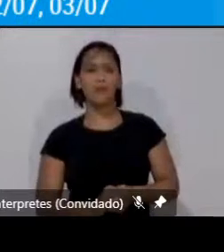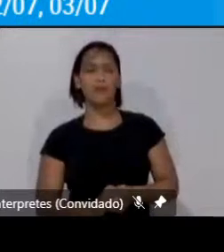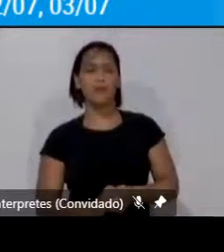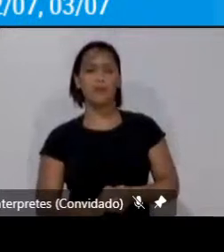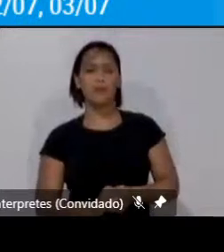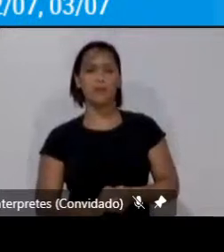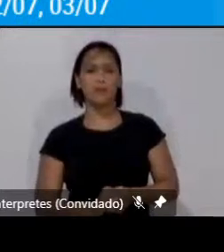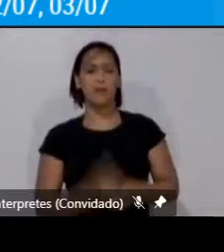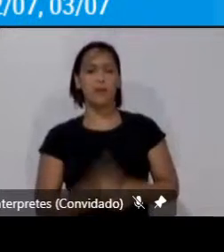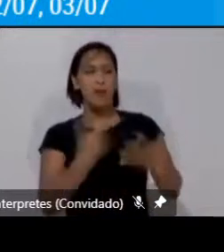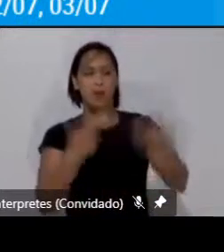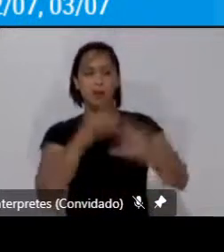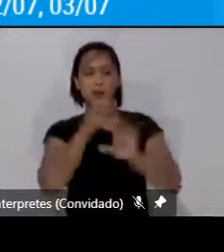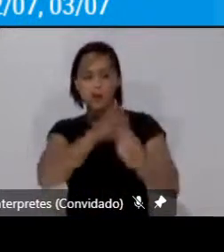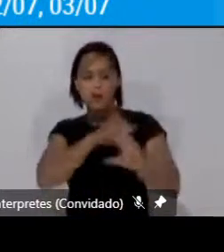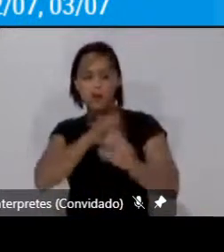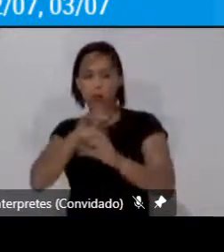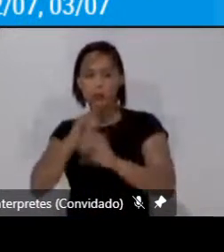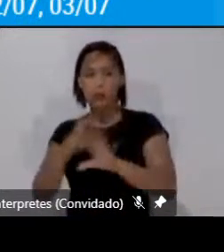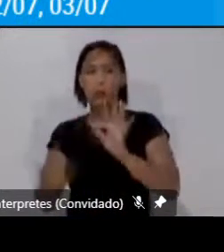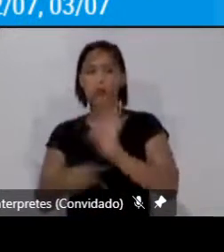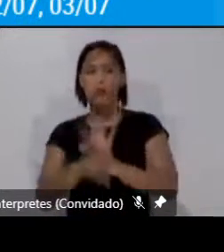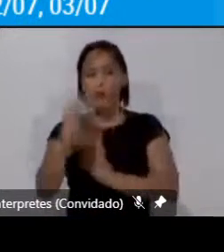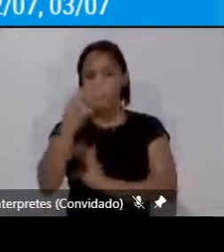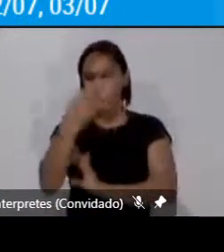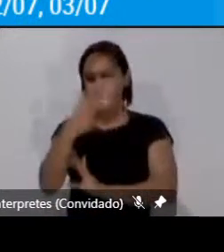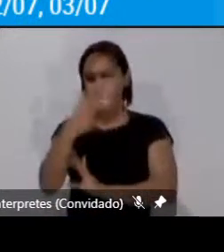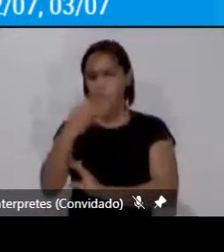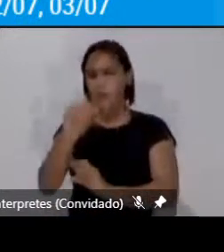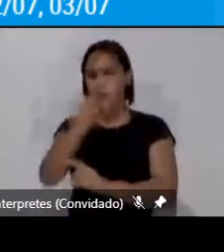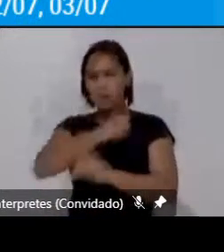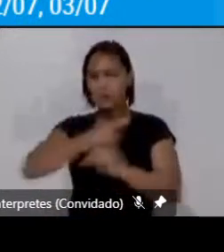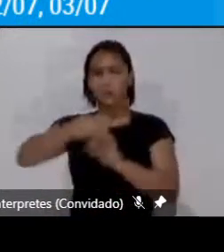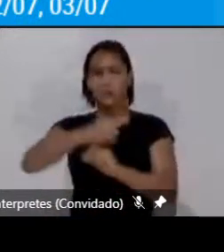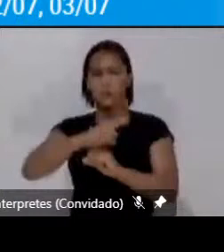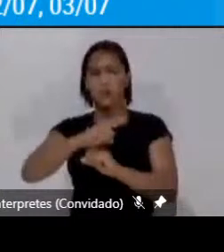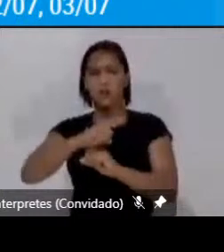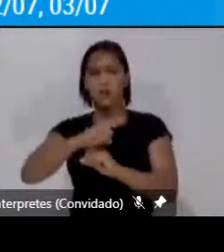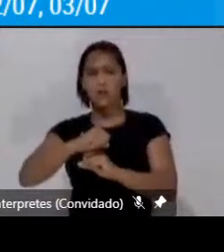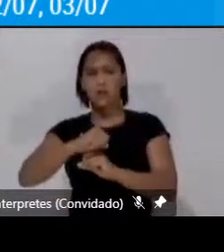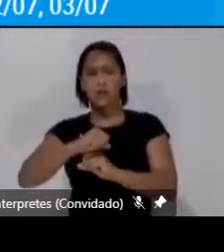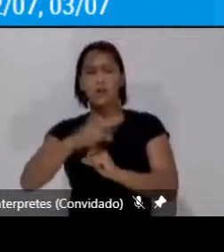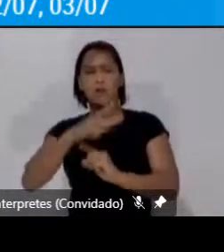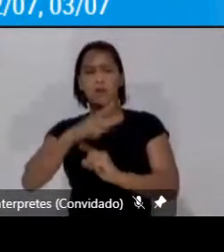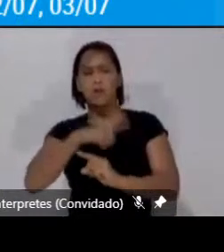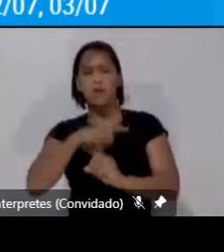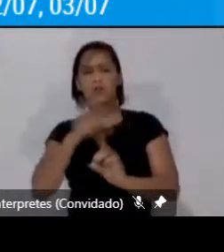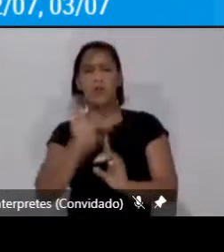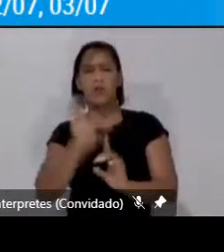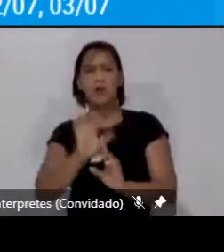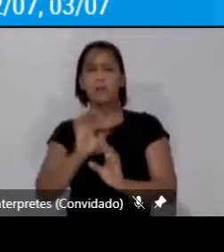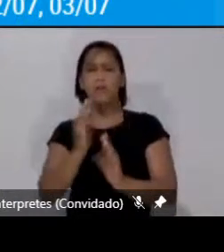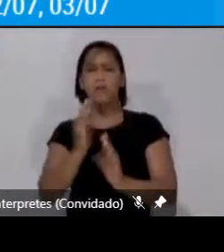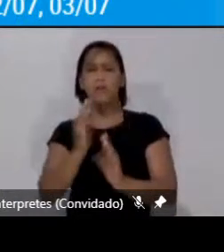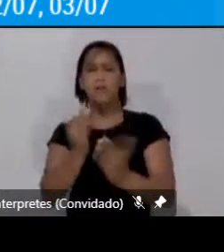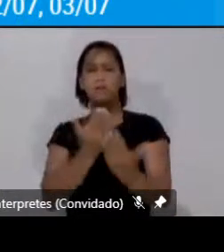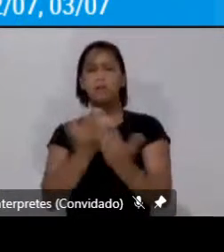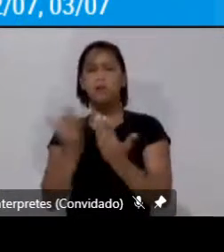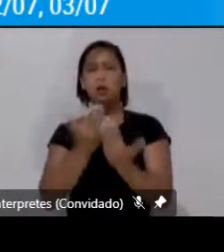essas contribuições digamos das ciências sociais vão ter repercussão no